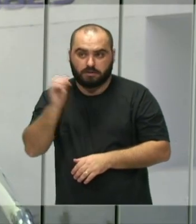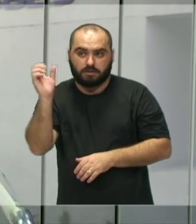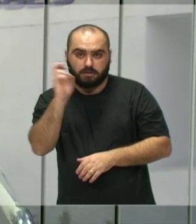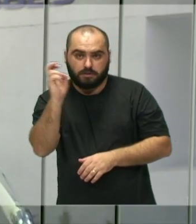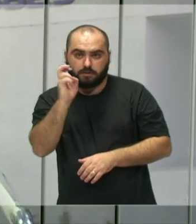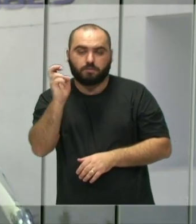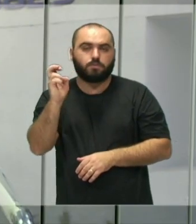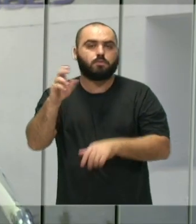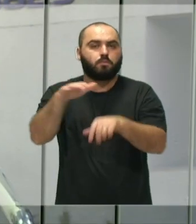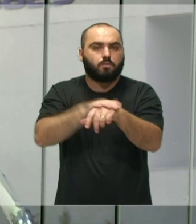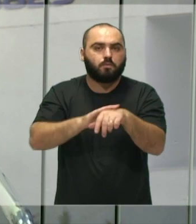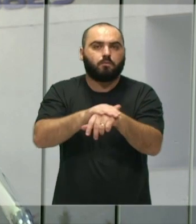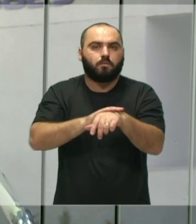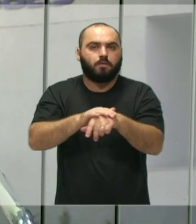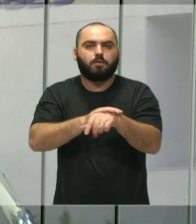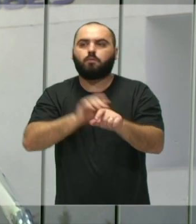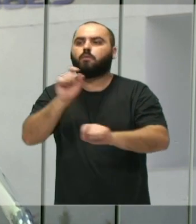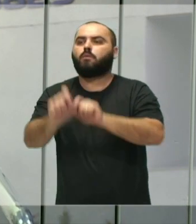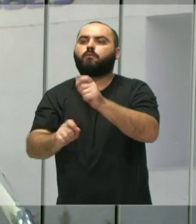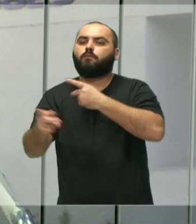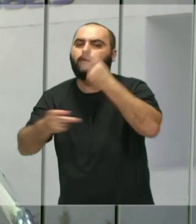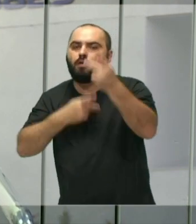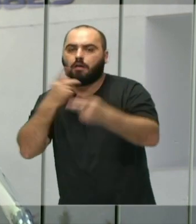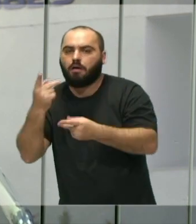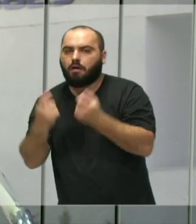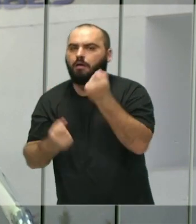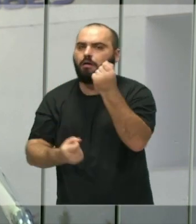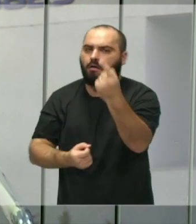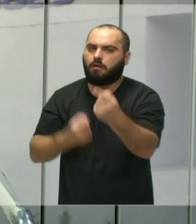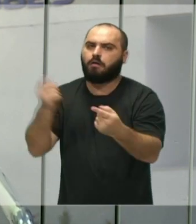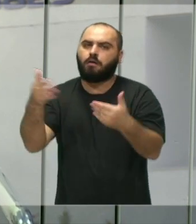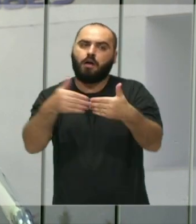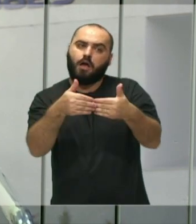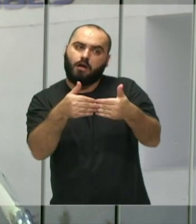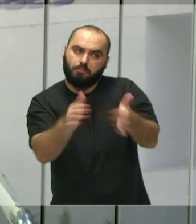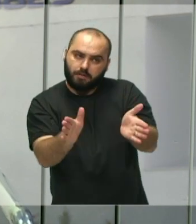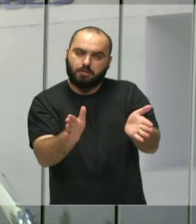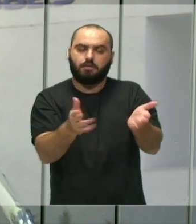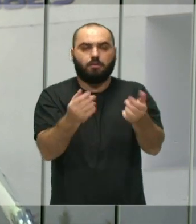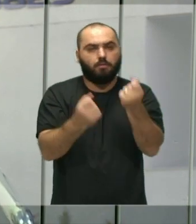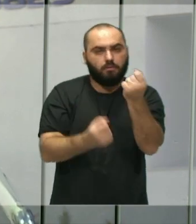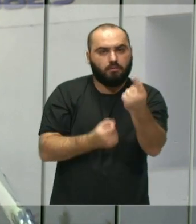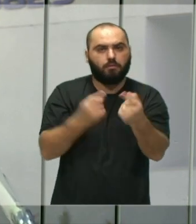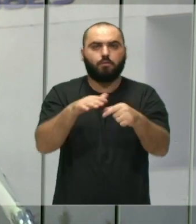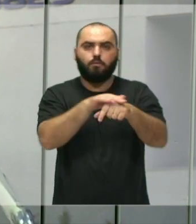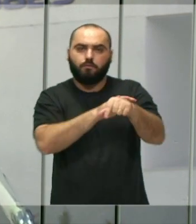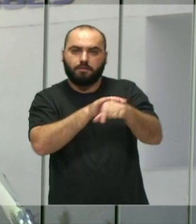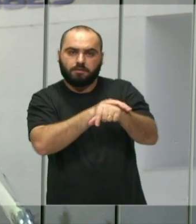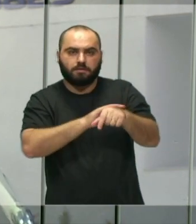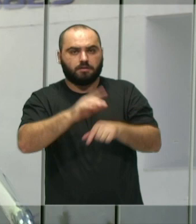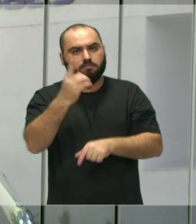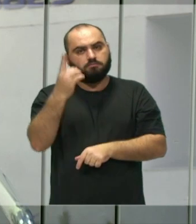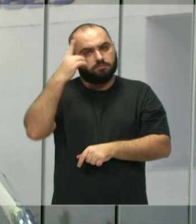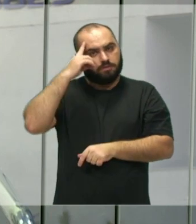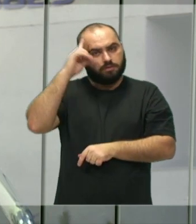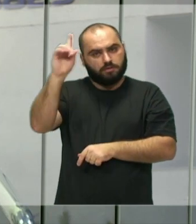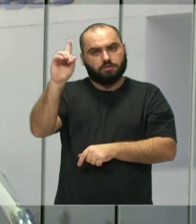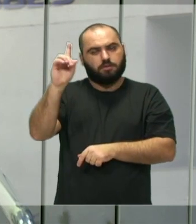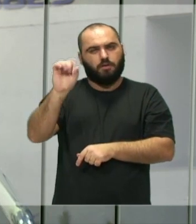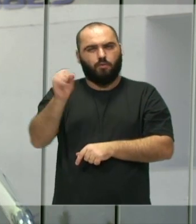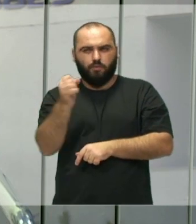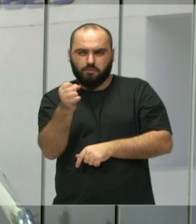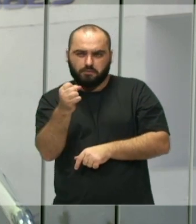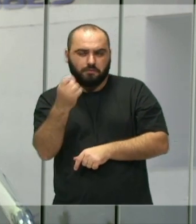conversando, porque a gente vai falar algumas palavras, a gente vai abrir, né? Para conversarmos no dia oito.